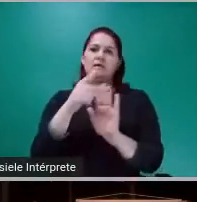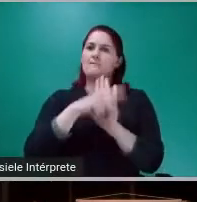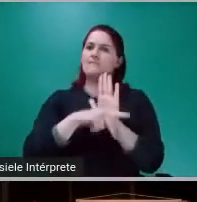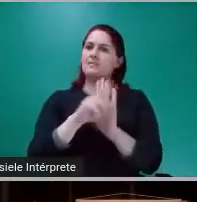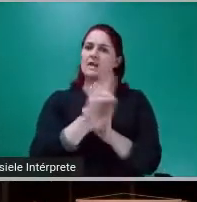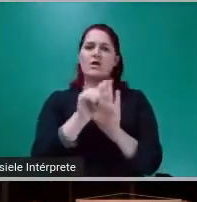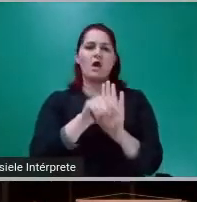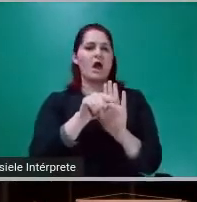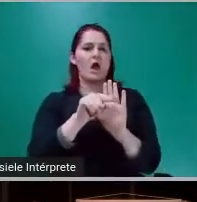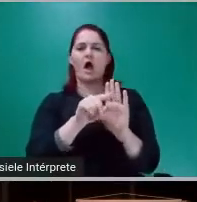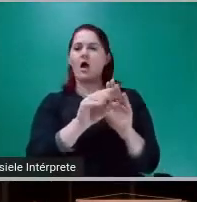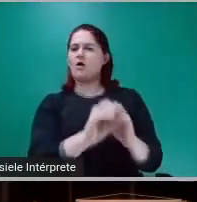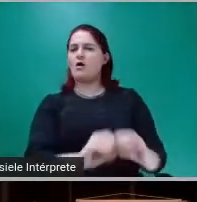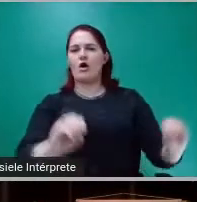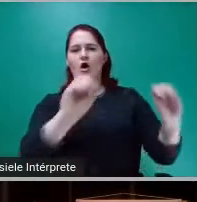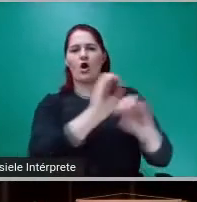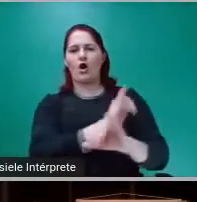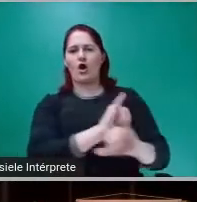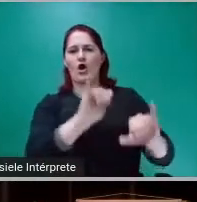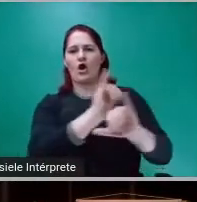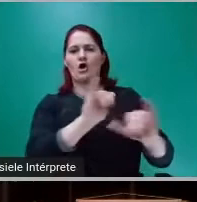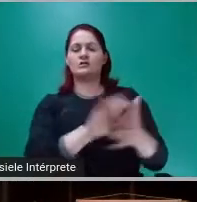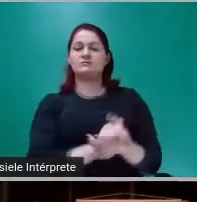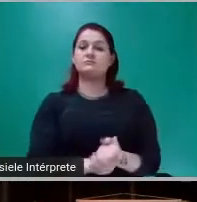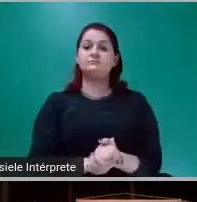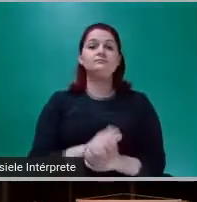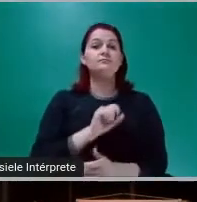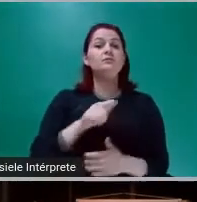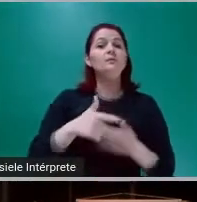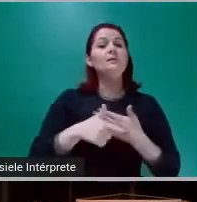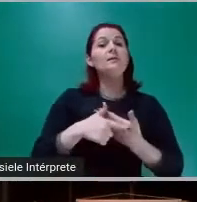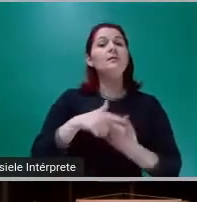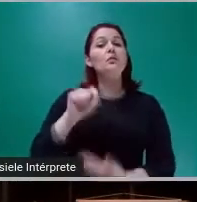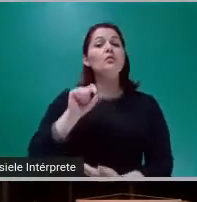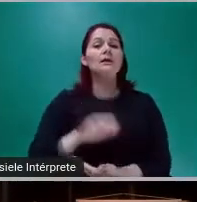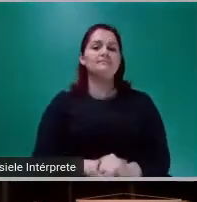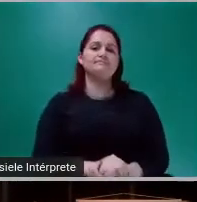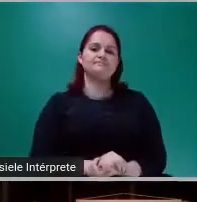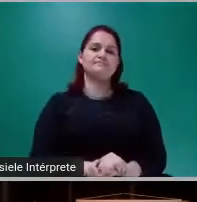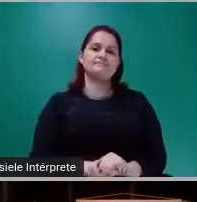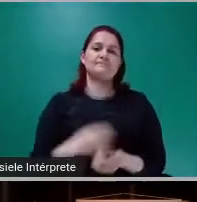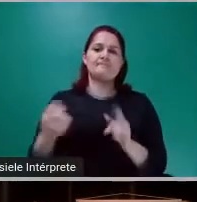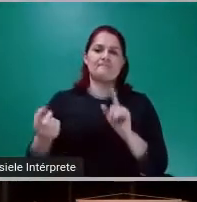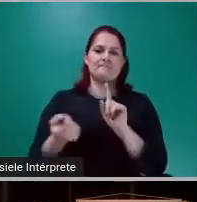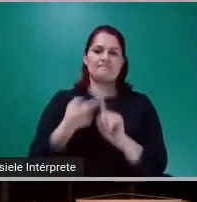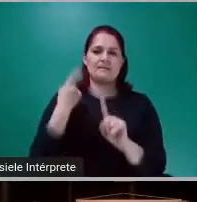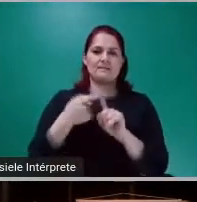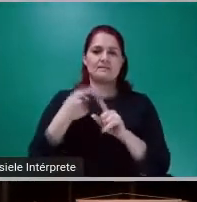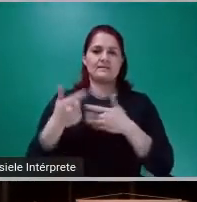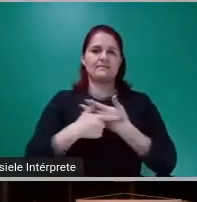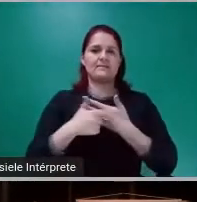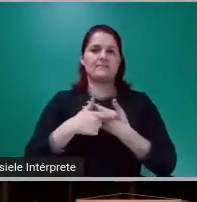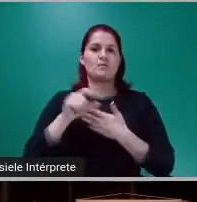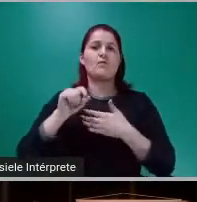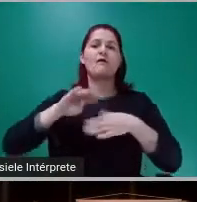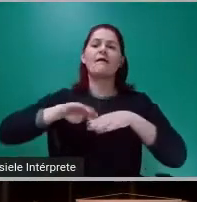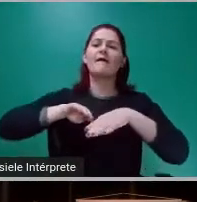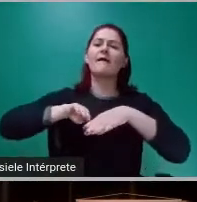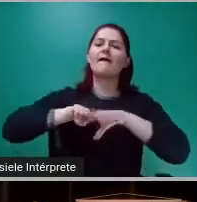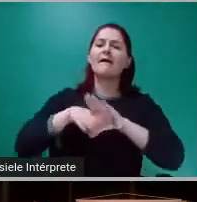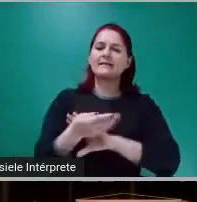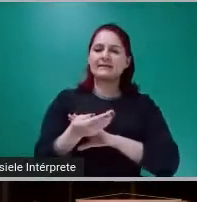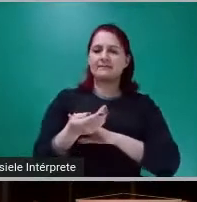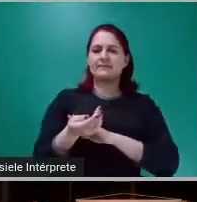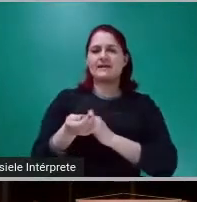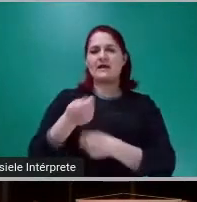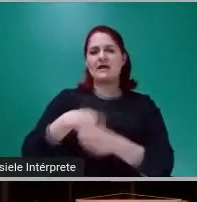estrutural, sistêmico, do plano real é, primeiro, adaptar a economia brasileira à